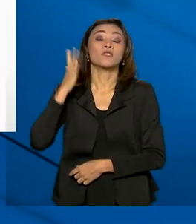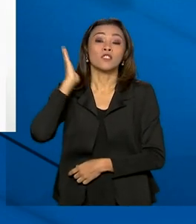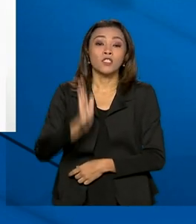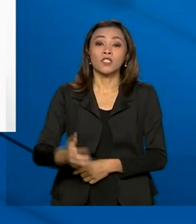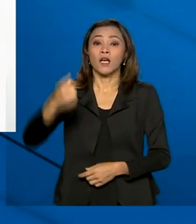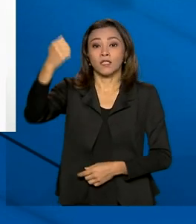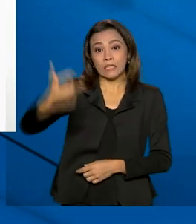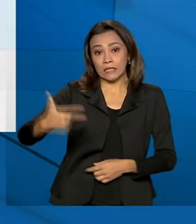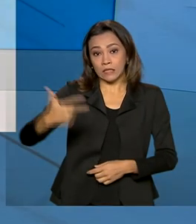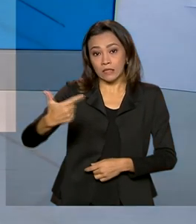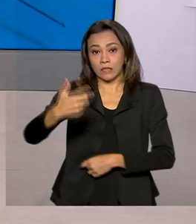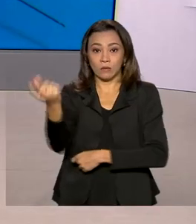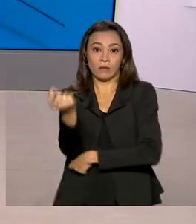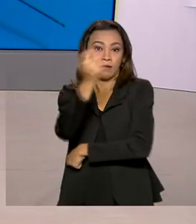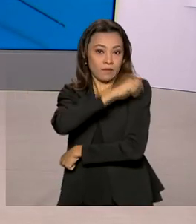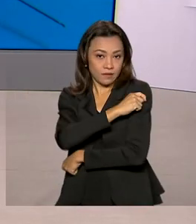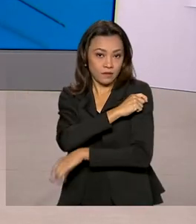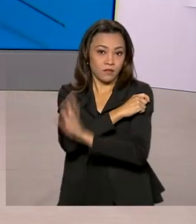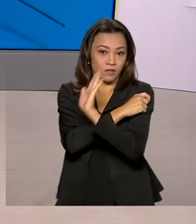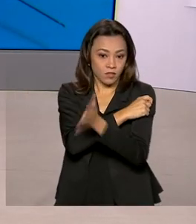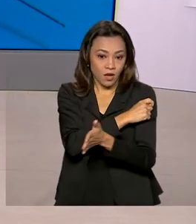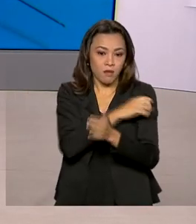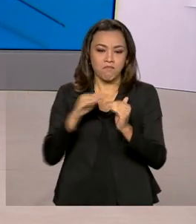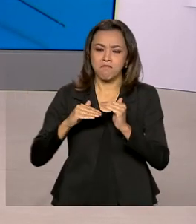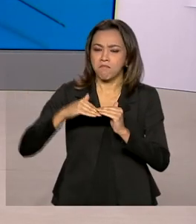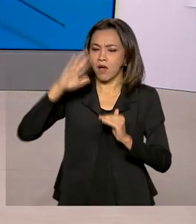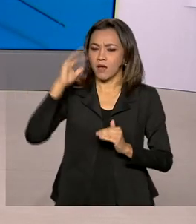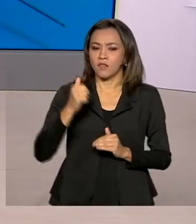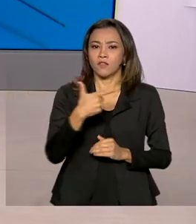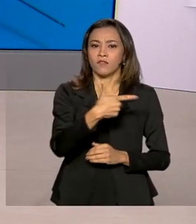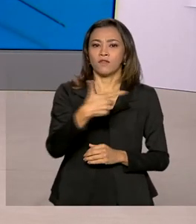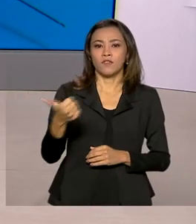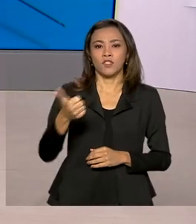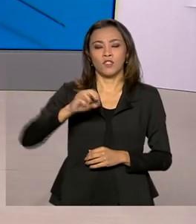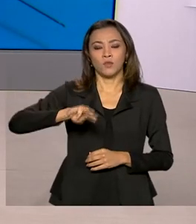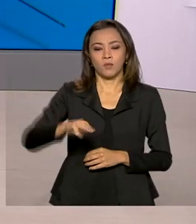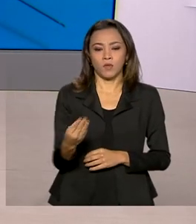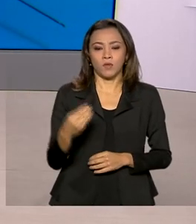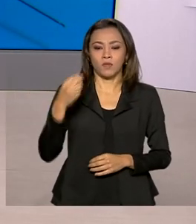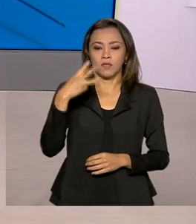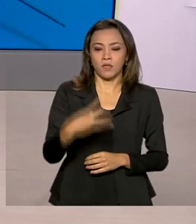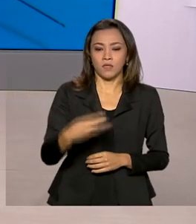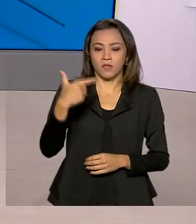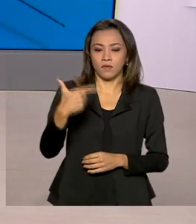as duas doses da vacina ultrapassam os 21 milhões 328 mil.